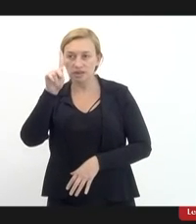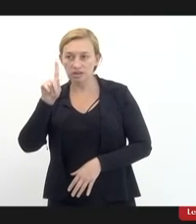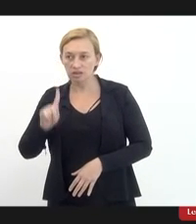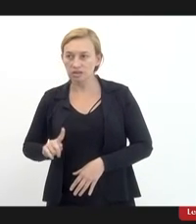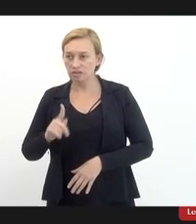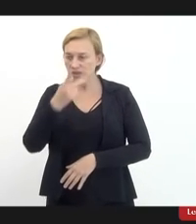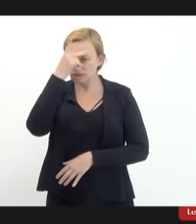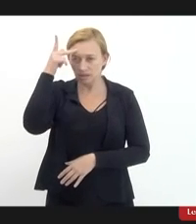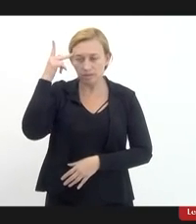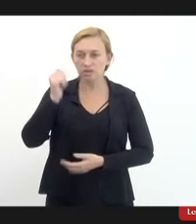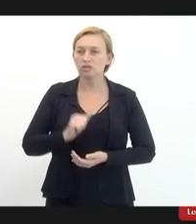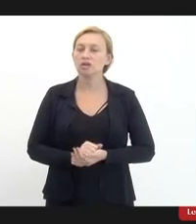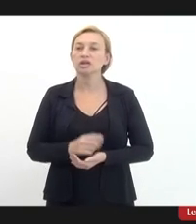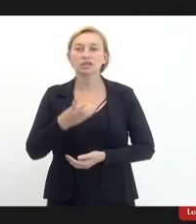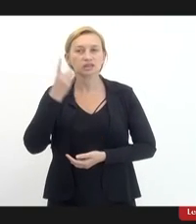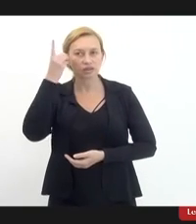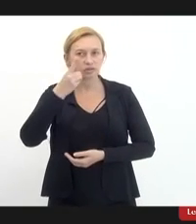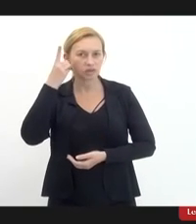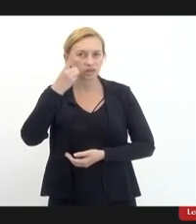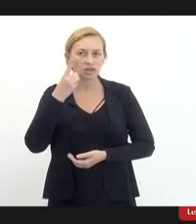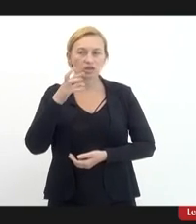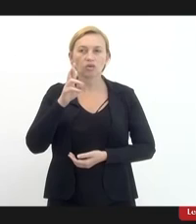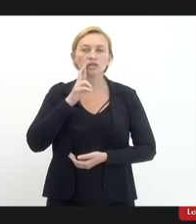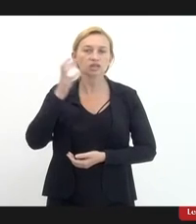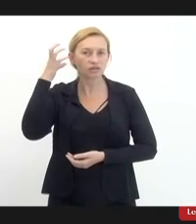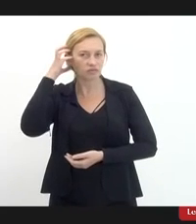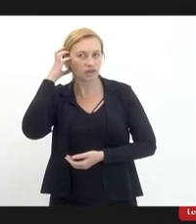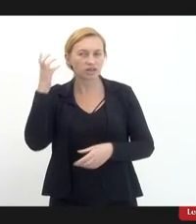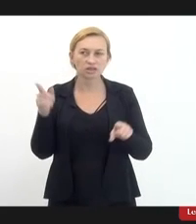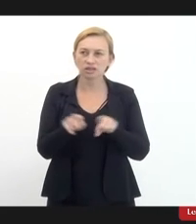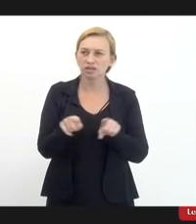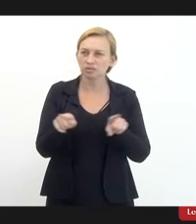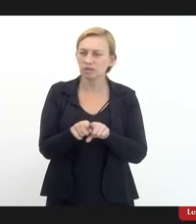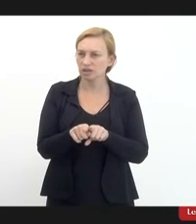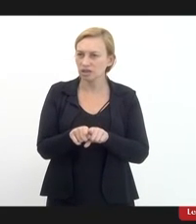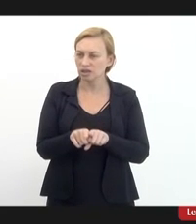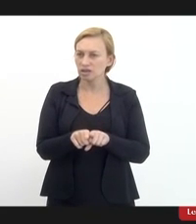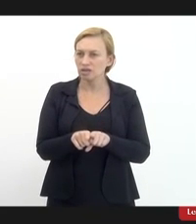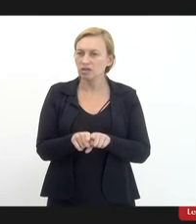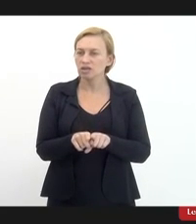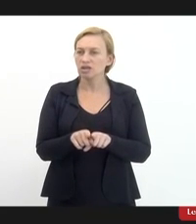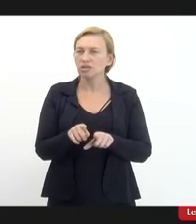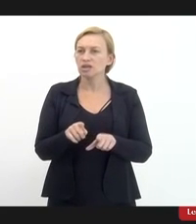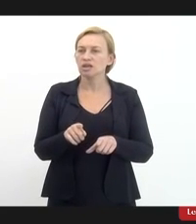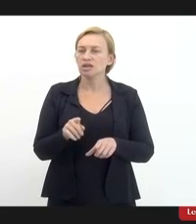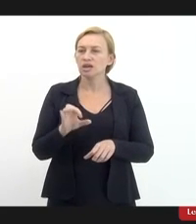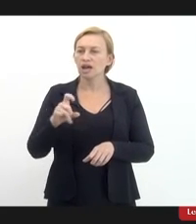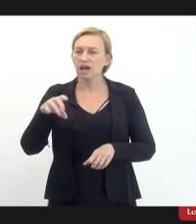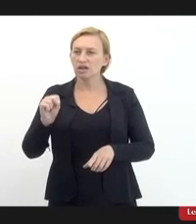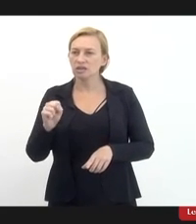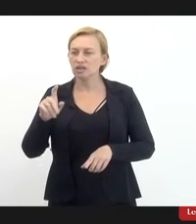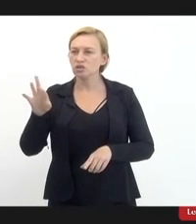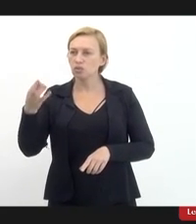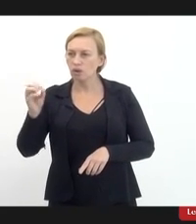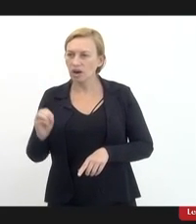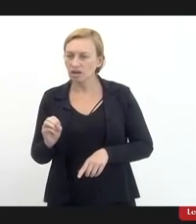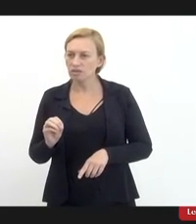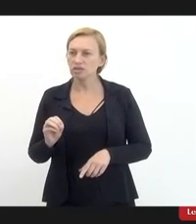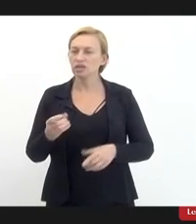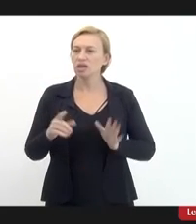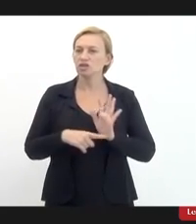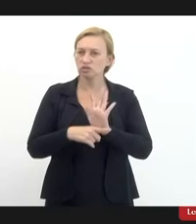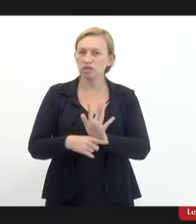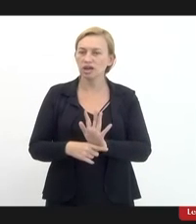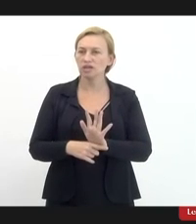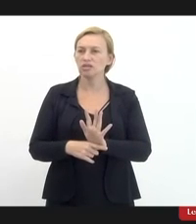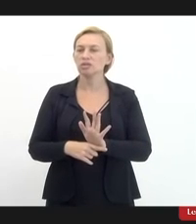com deficiência deputada Rosana Férez ao doutor Caio doutor Eduardo que contribuíram muito para essa audiência com